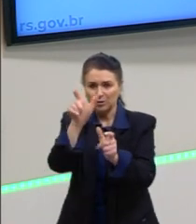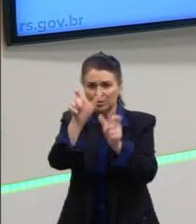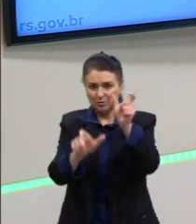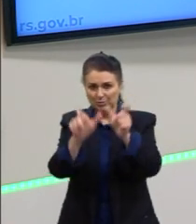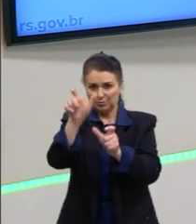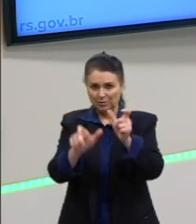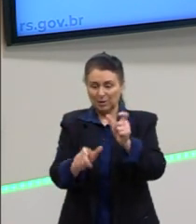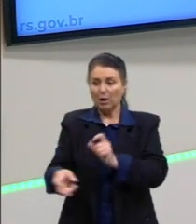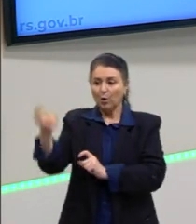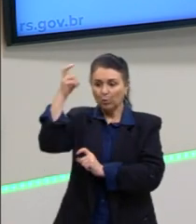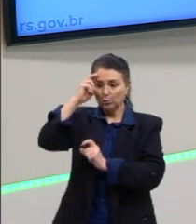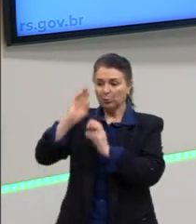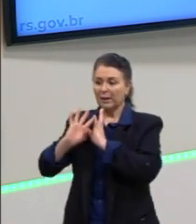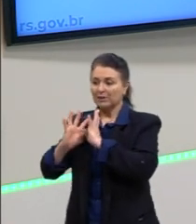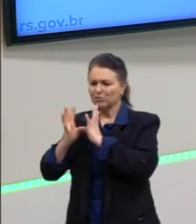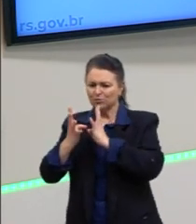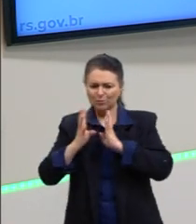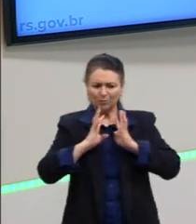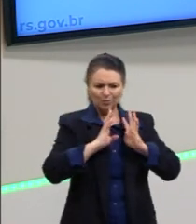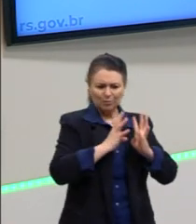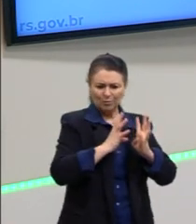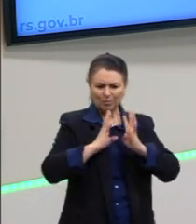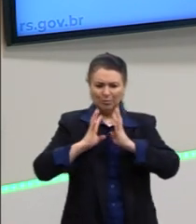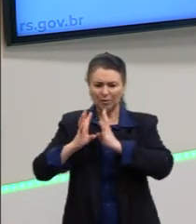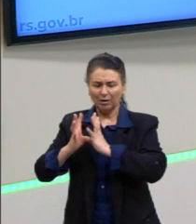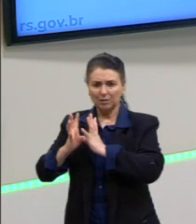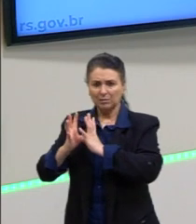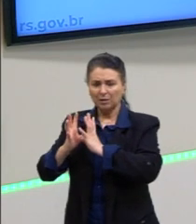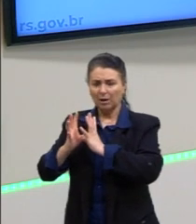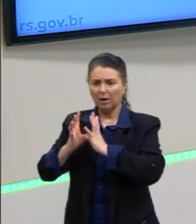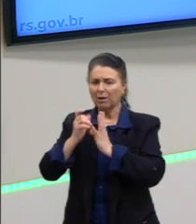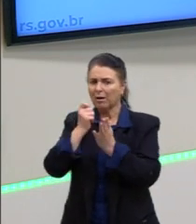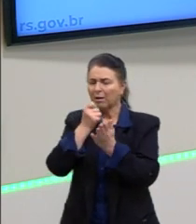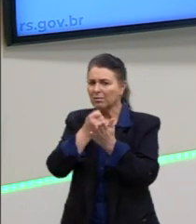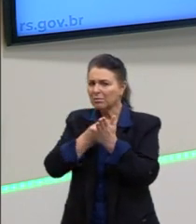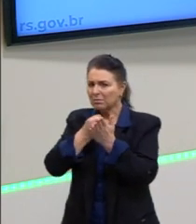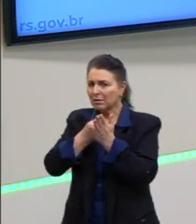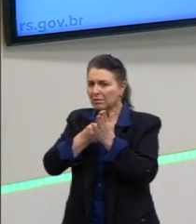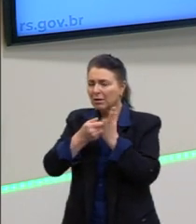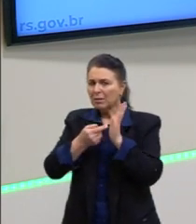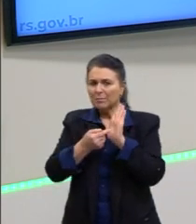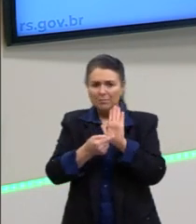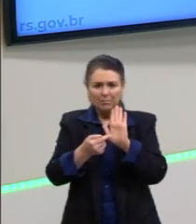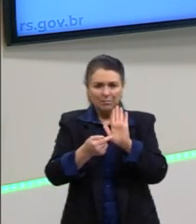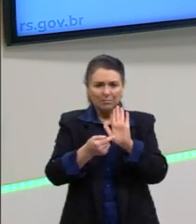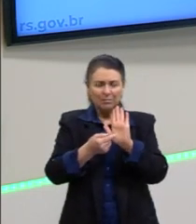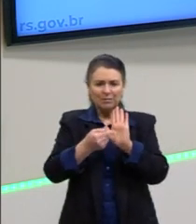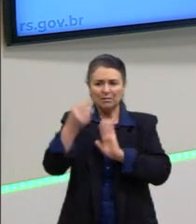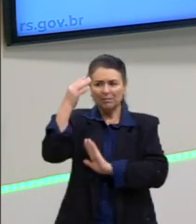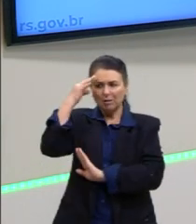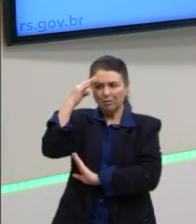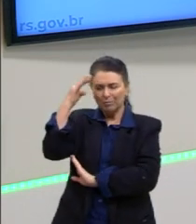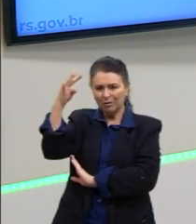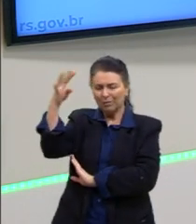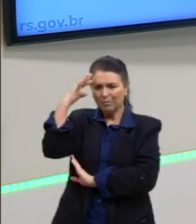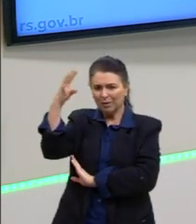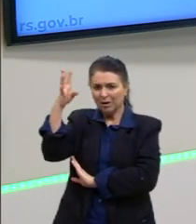cultura de massa, é muito interessante que ela tenta passar uma imagem de neutralidade. A cultura de massa,